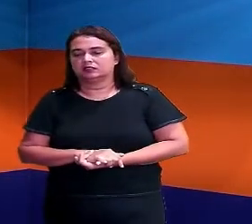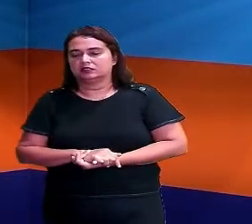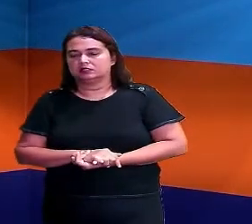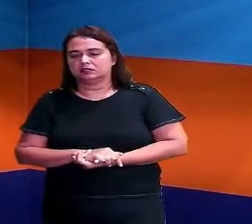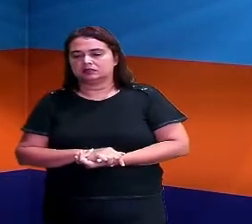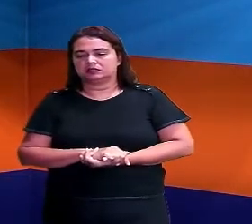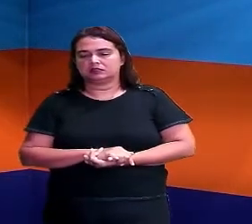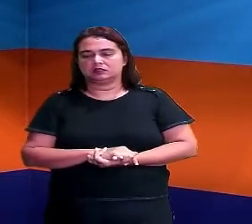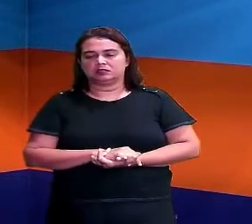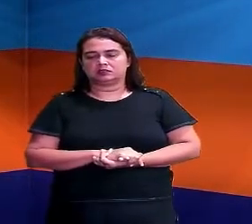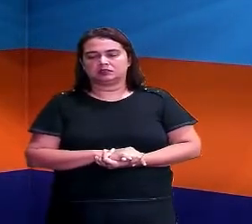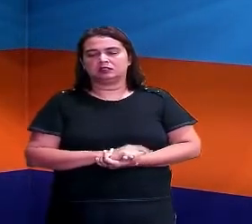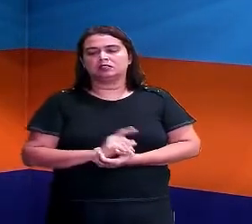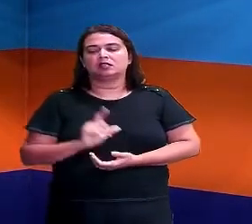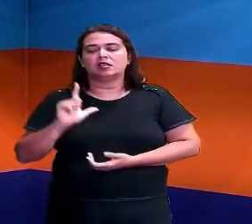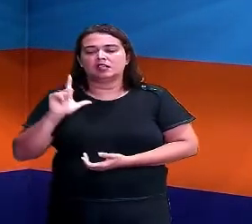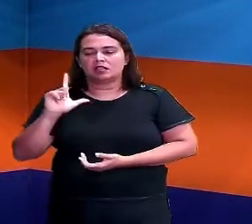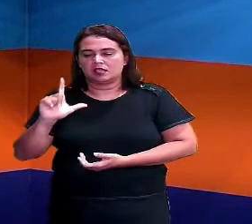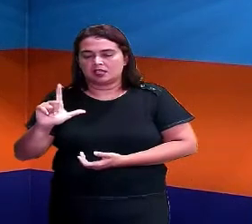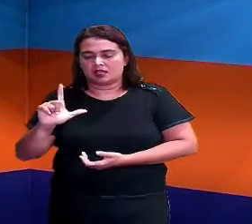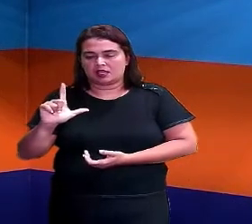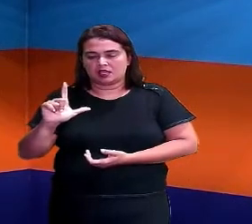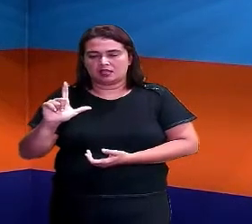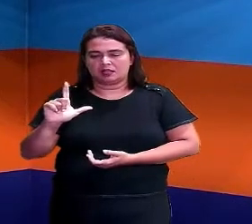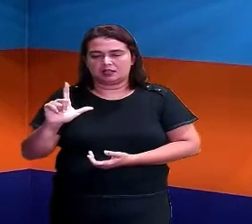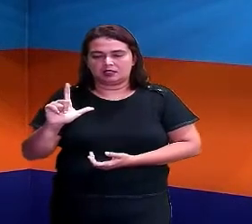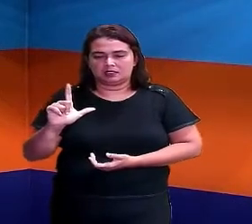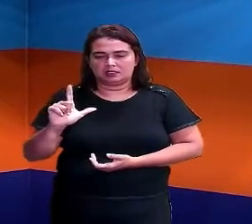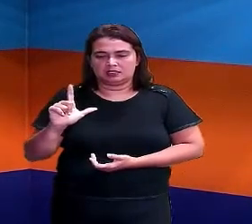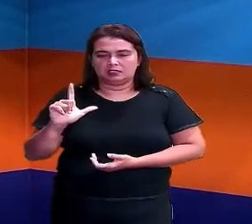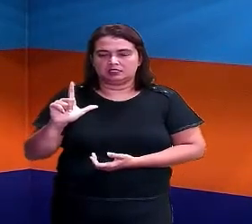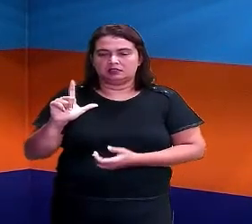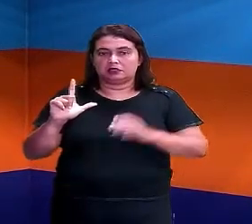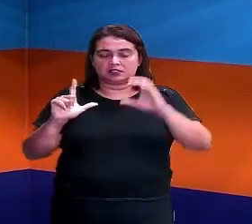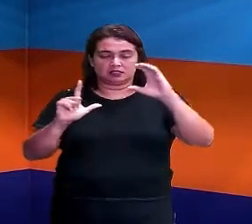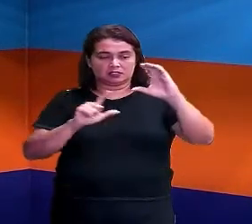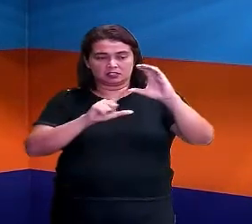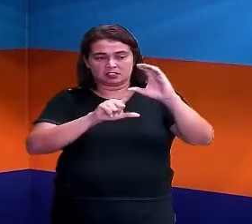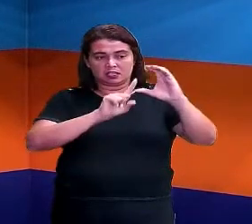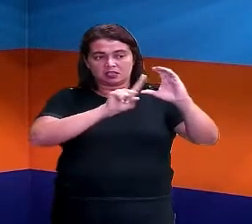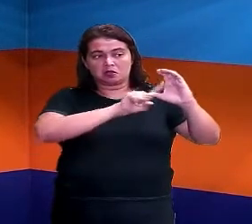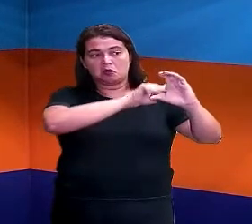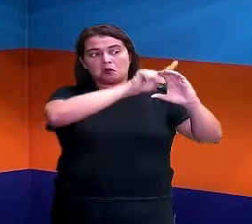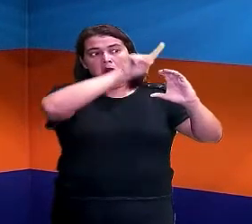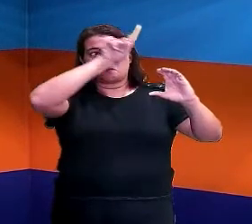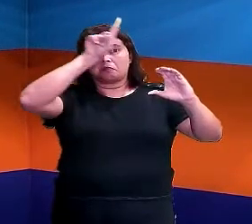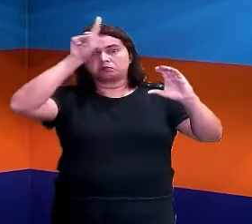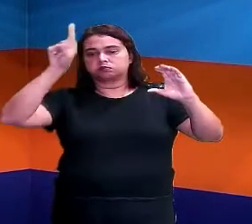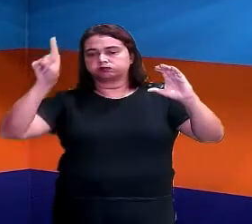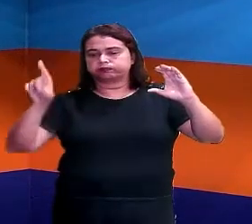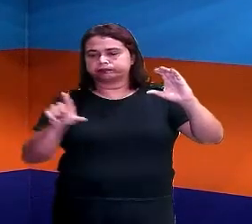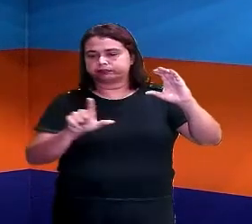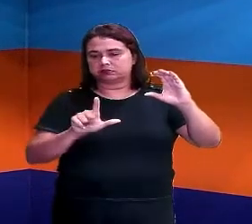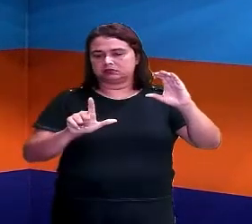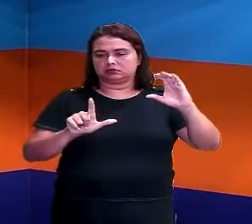letrinha L. Veja só, eu estava na letrinha C e pulei para chegar na